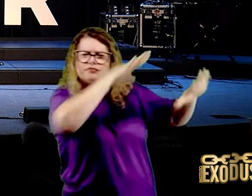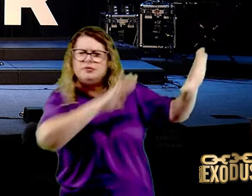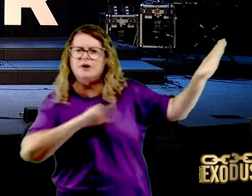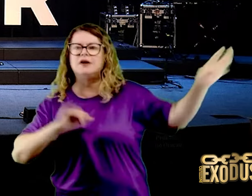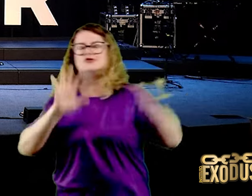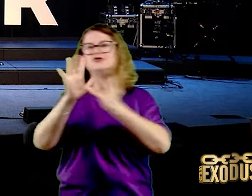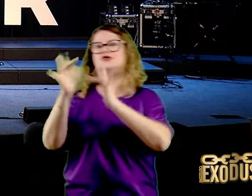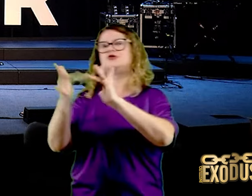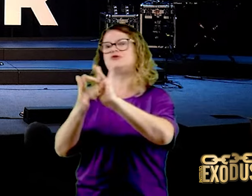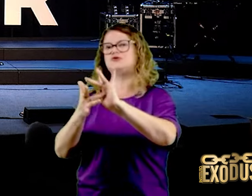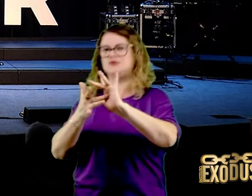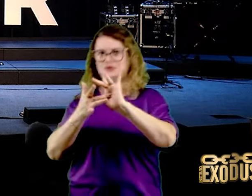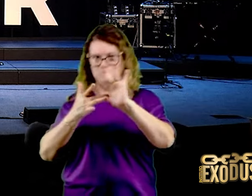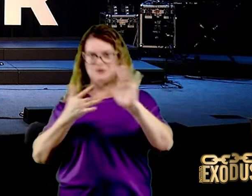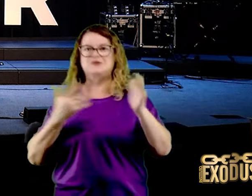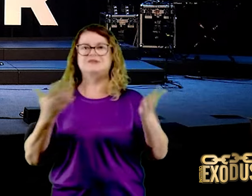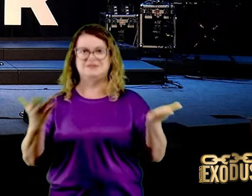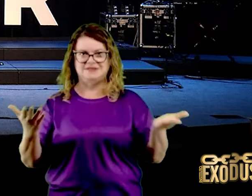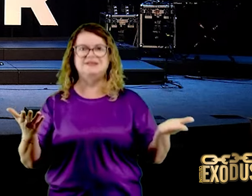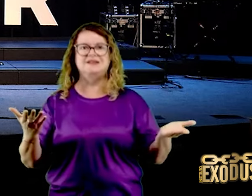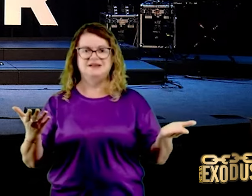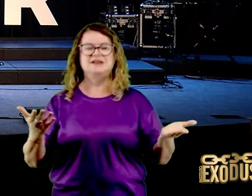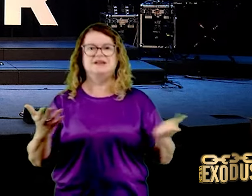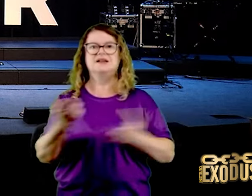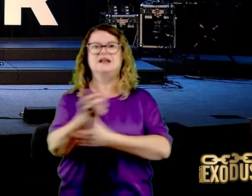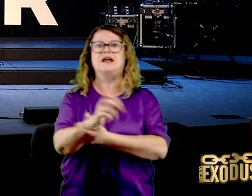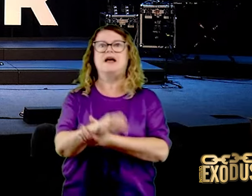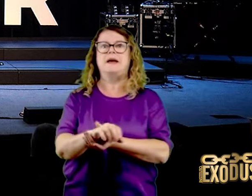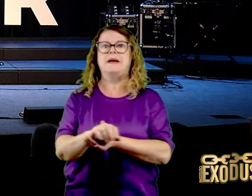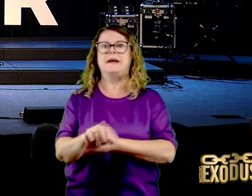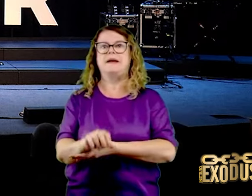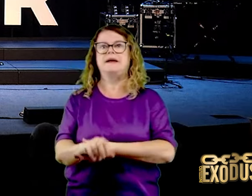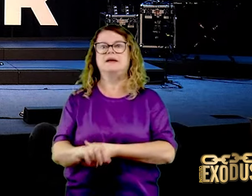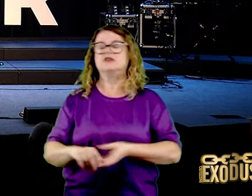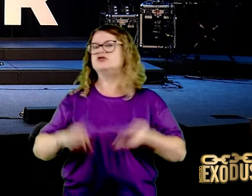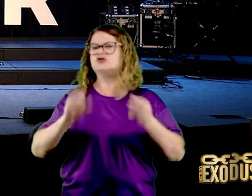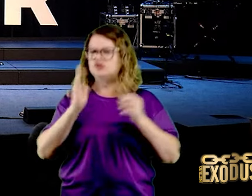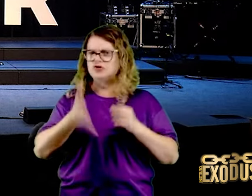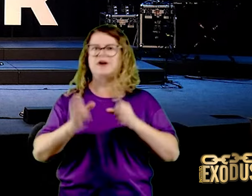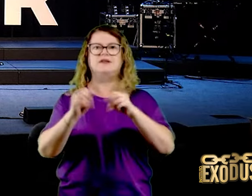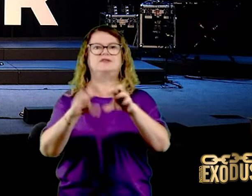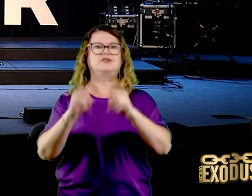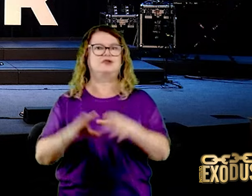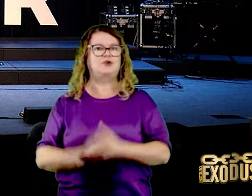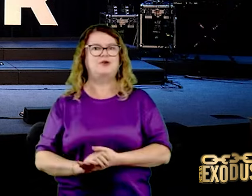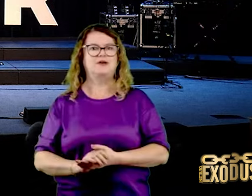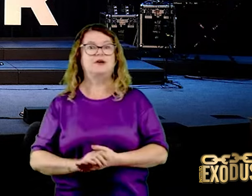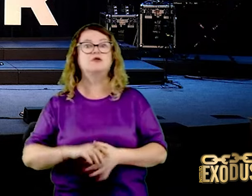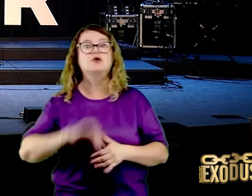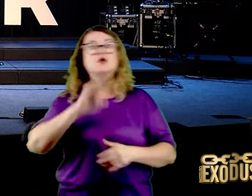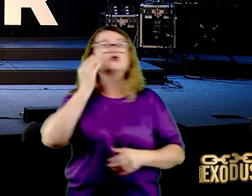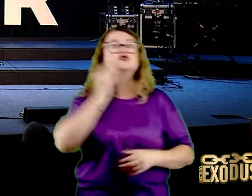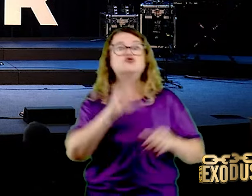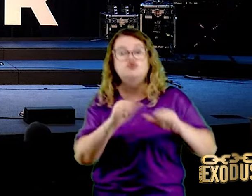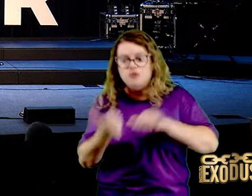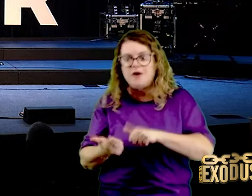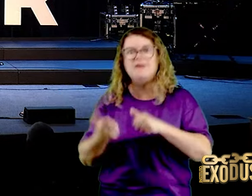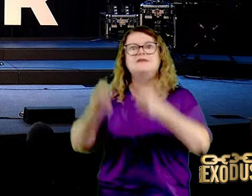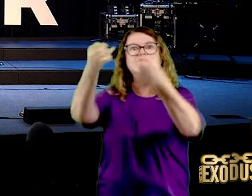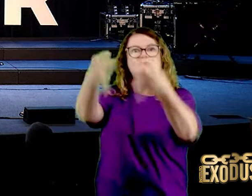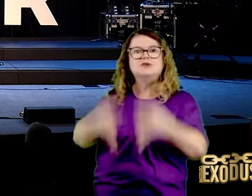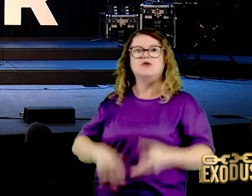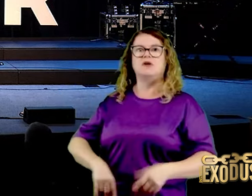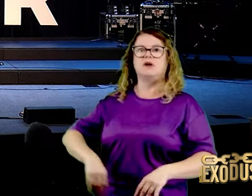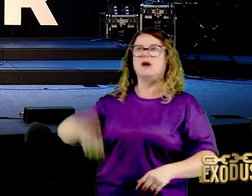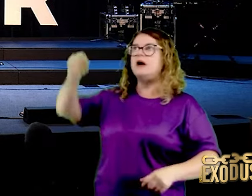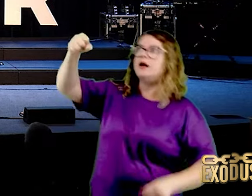na verdade quem fala isso é João, pelo Espírito, ele diz, a luz veio ao mundo, e os homens odiaram